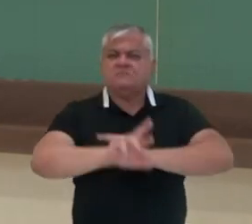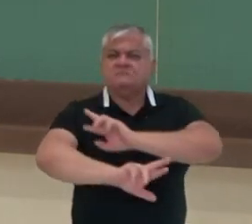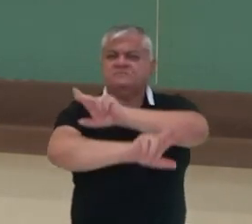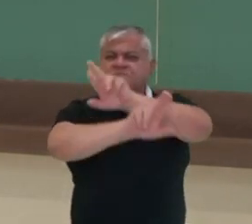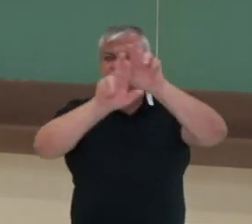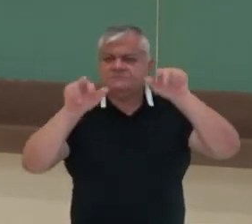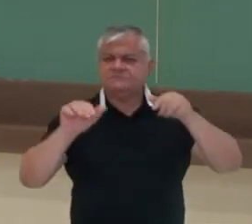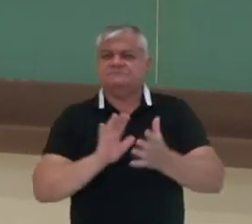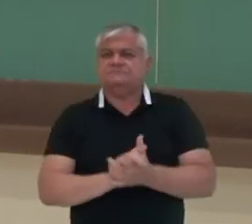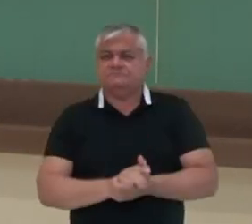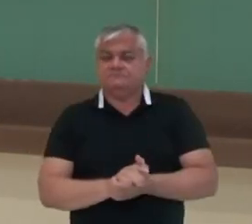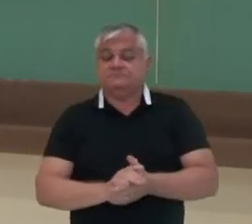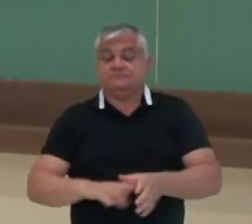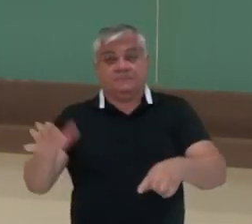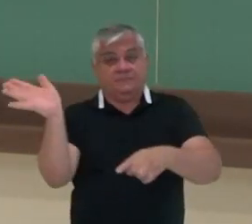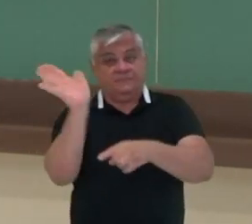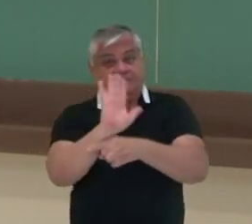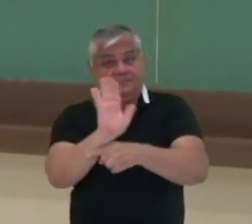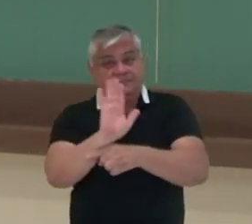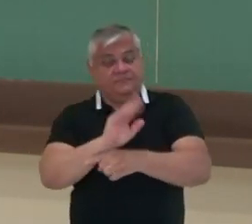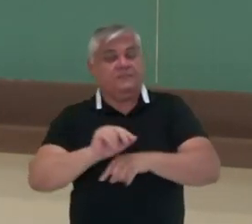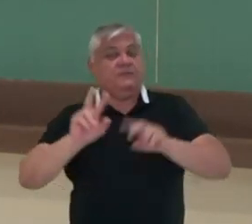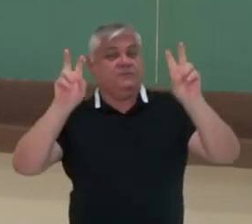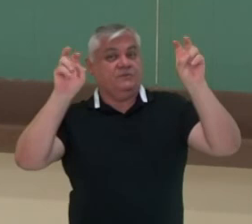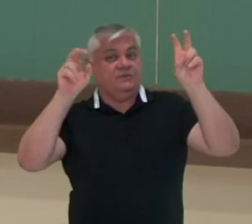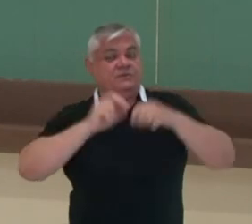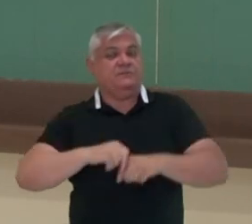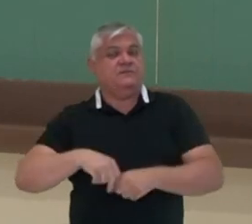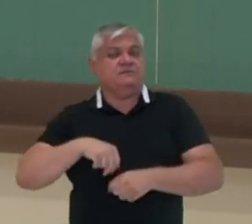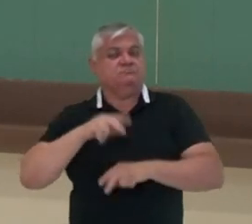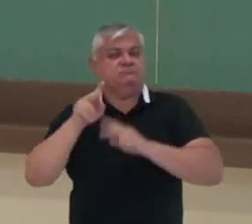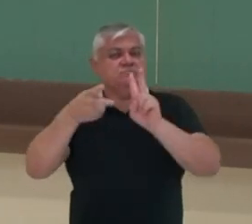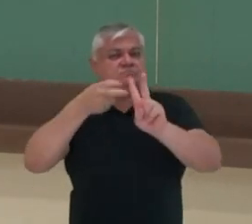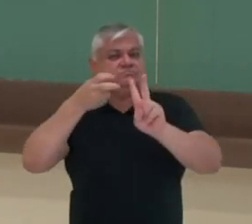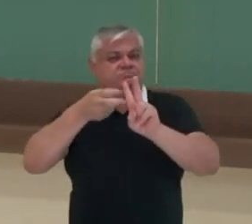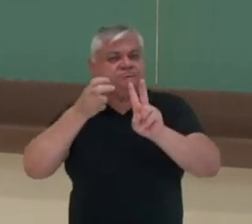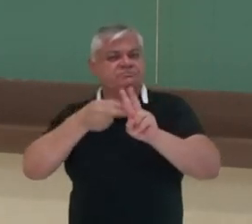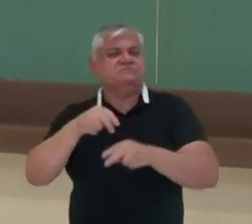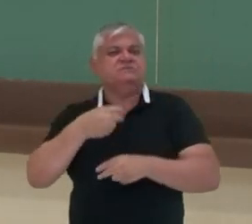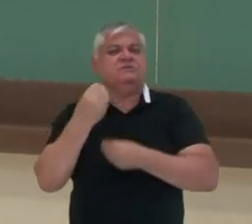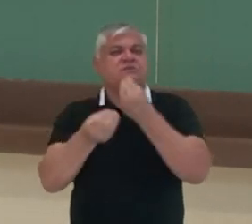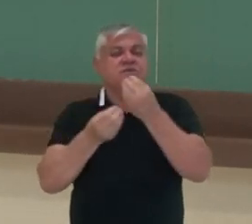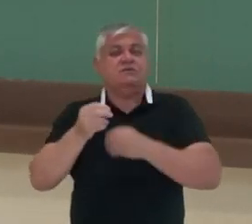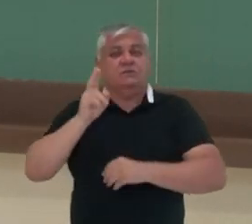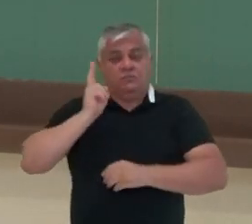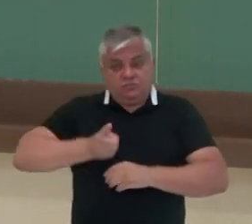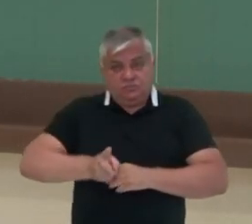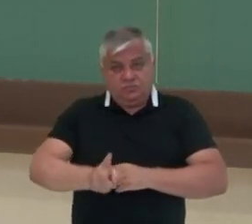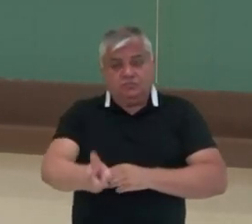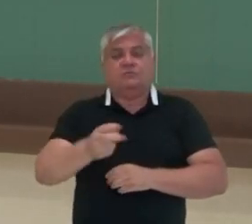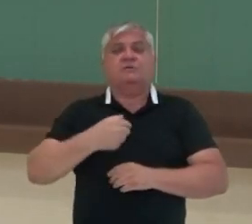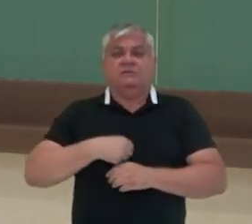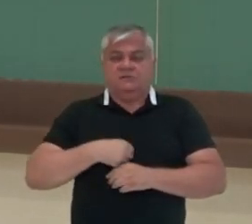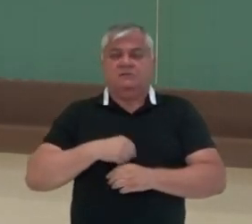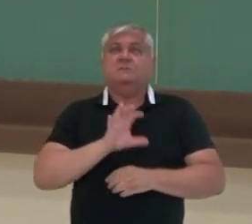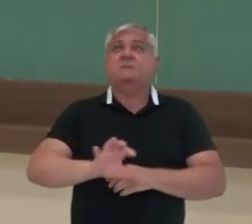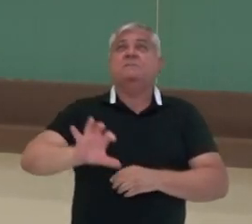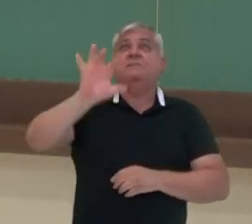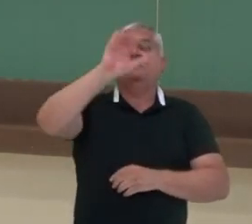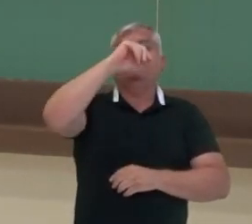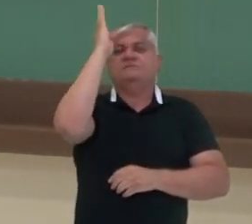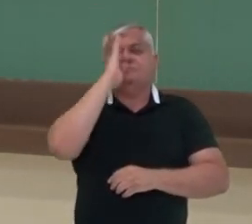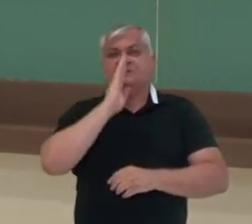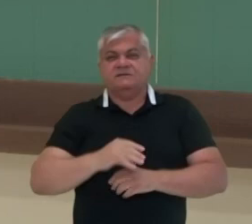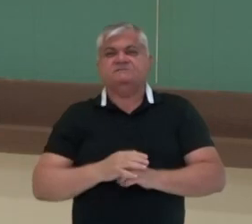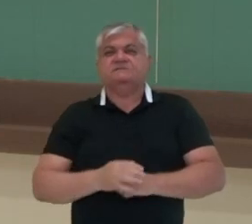Fechamos aí, neste vídeo, falamos um pouquinho sobre a história dos povos indígenas que habitam e habitaram o território atual do